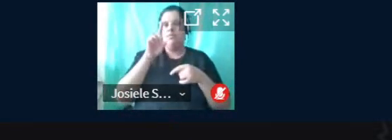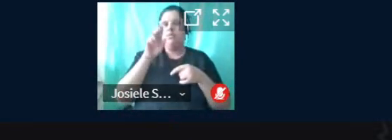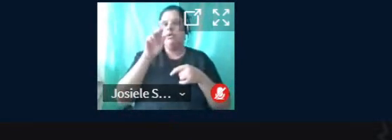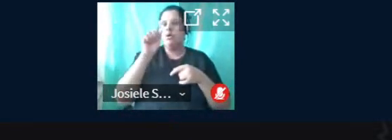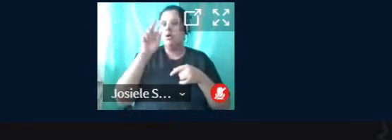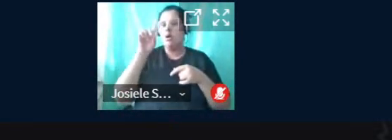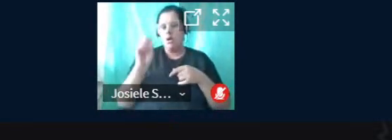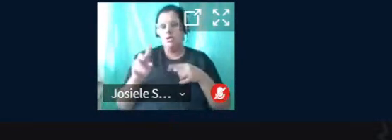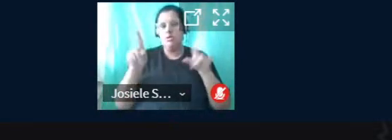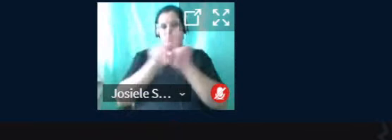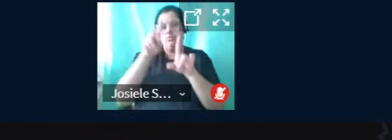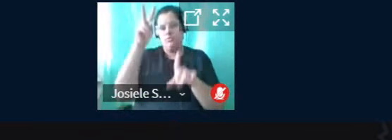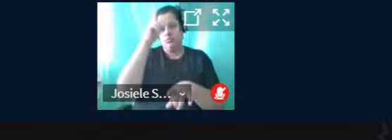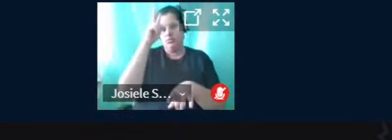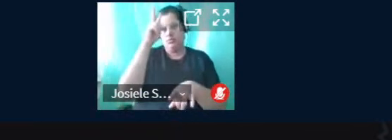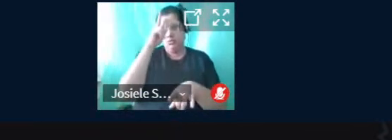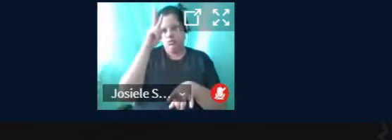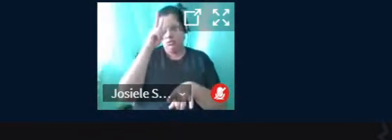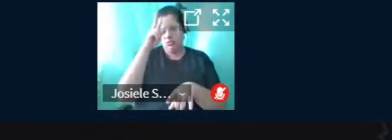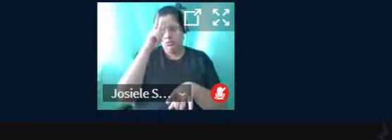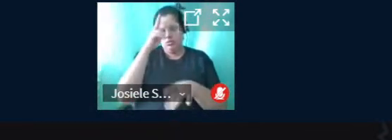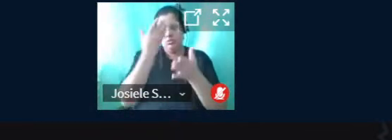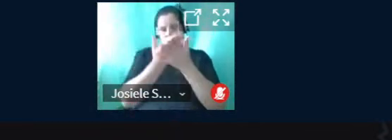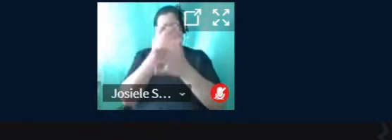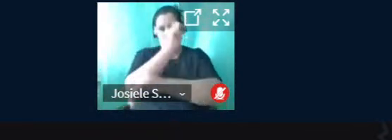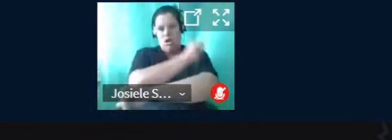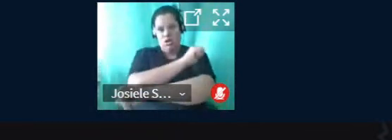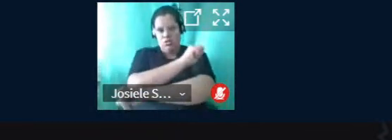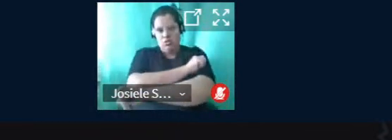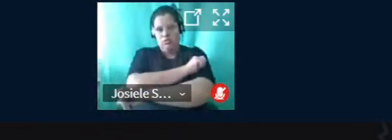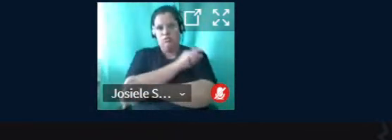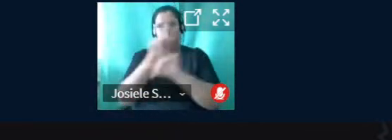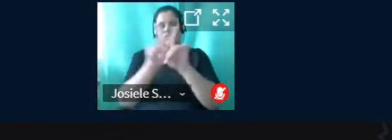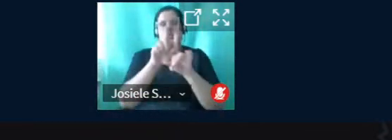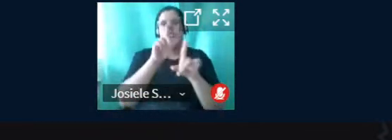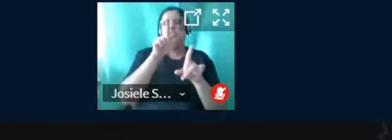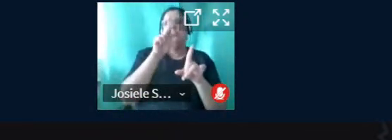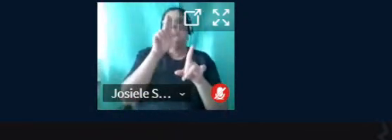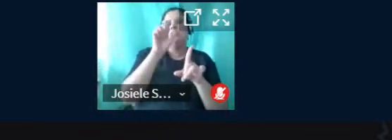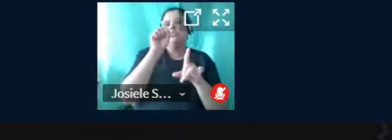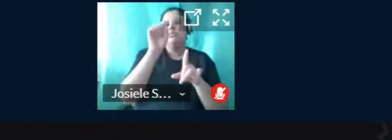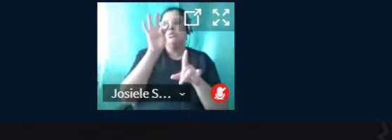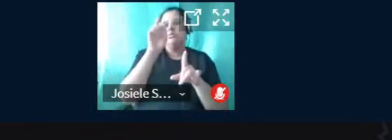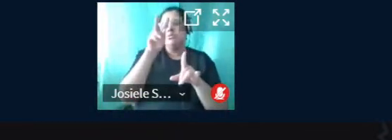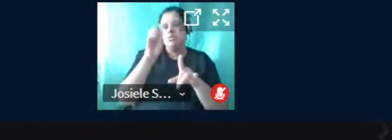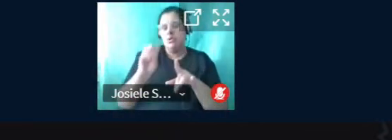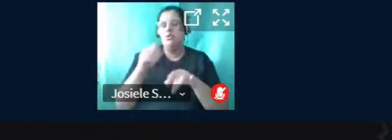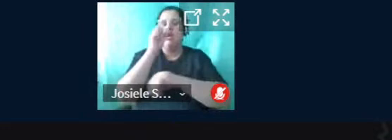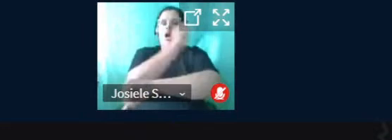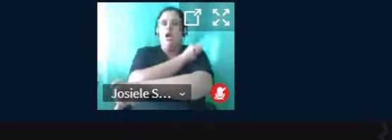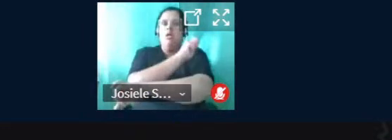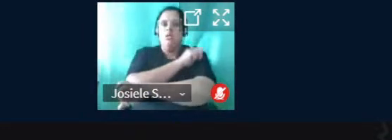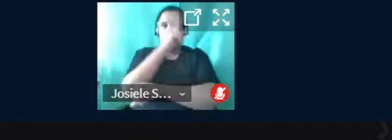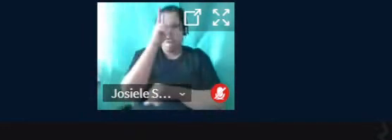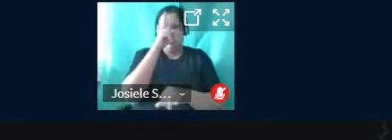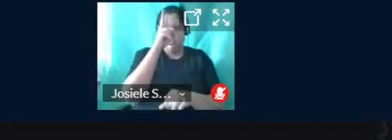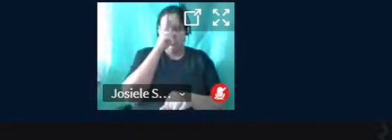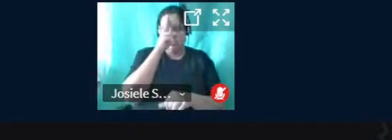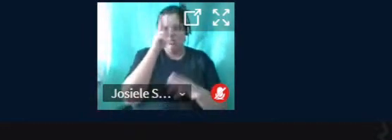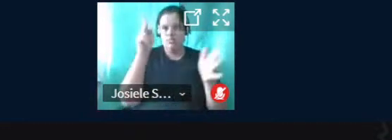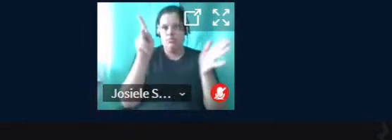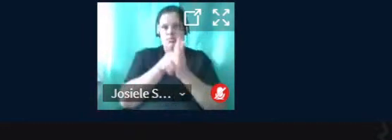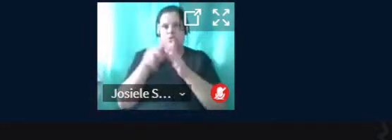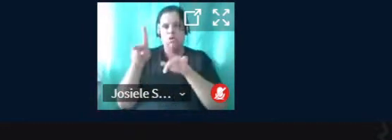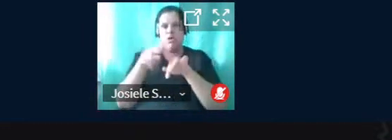Moraes, estudante de segurança de automação industrial do campus Rio Grande. Olá, meu nome é Gustavo Ponceco e eu sou estudante do segundo ano de automação